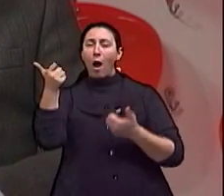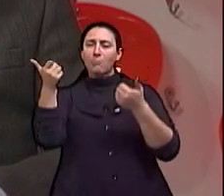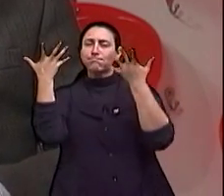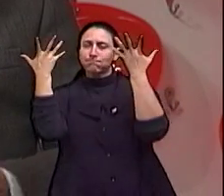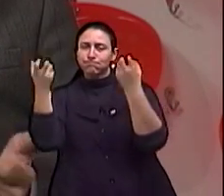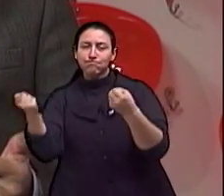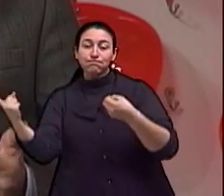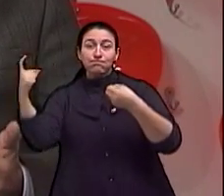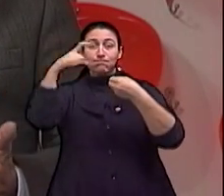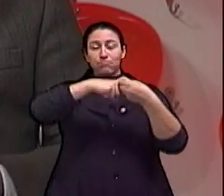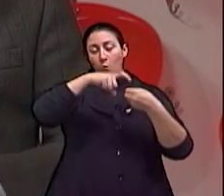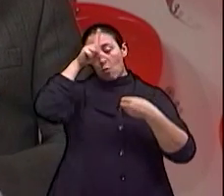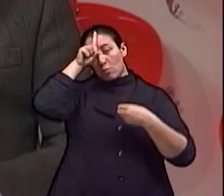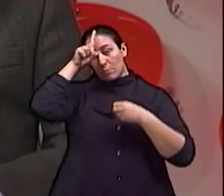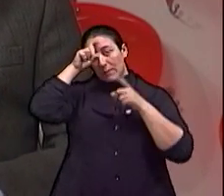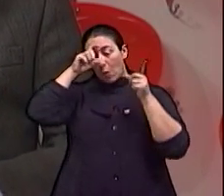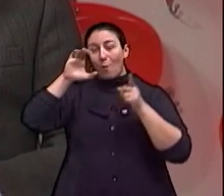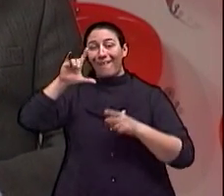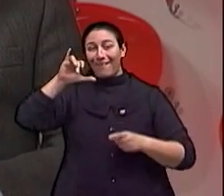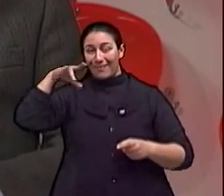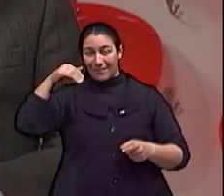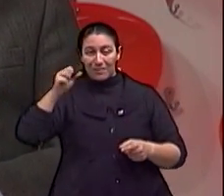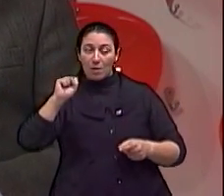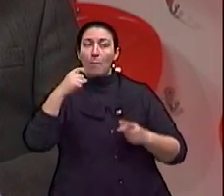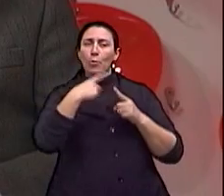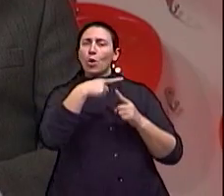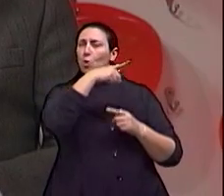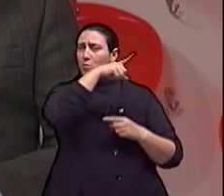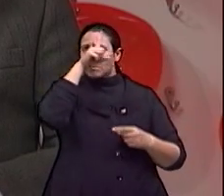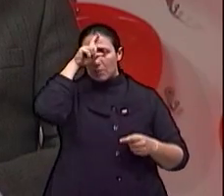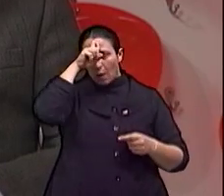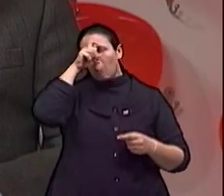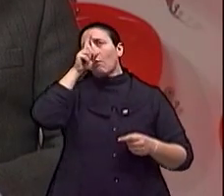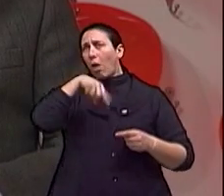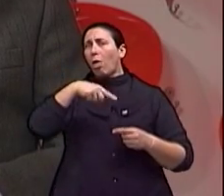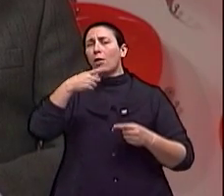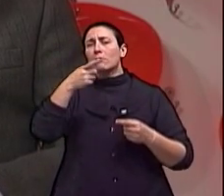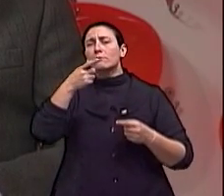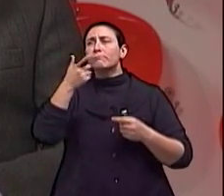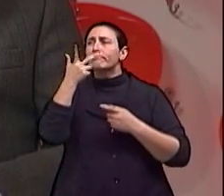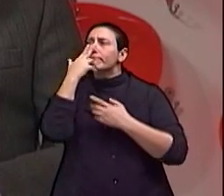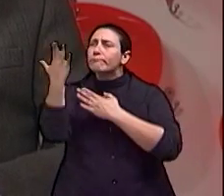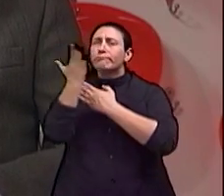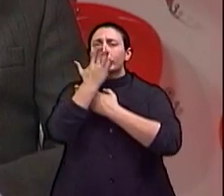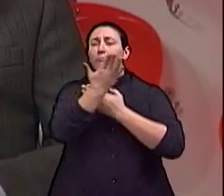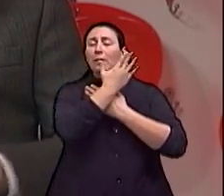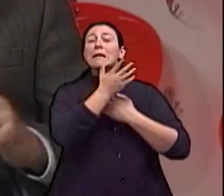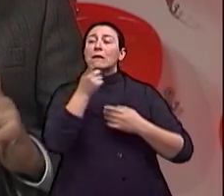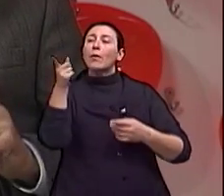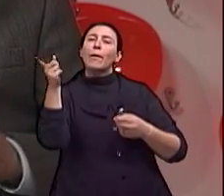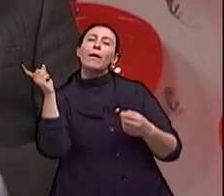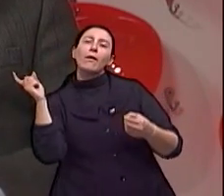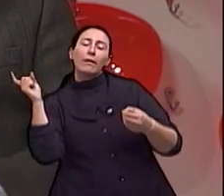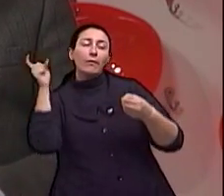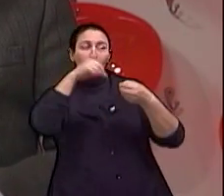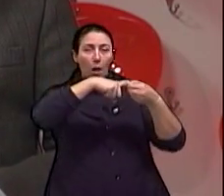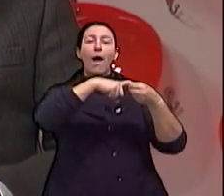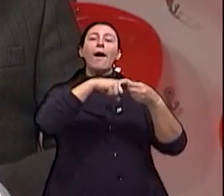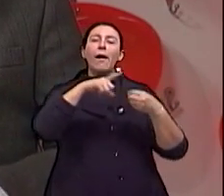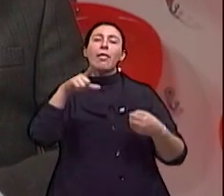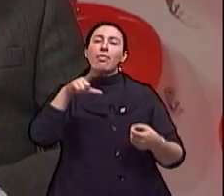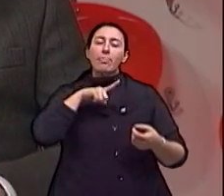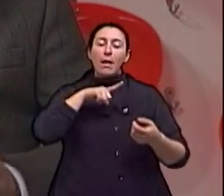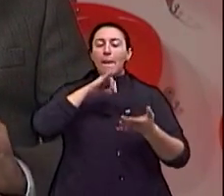né, para o Hospital de Clínicas, que é um hospital filantrópico, ele importa sem impostos. Ah, então viabiliza. custo do aparelho